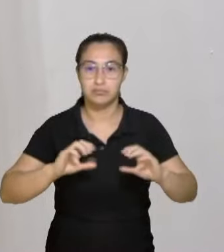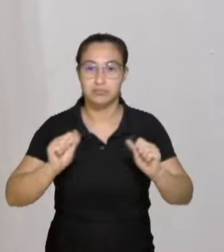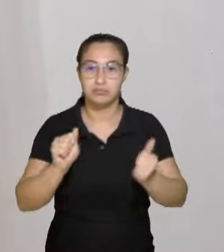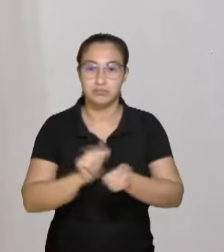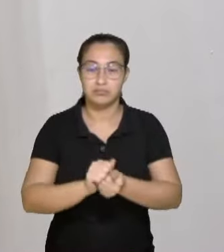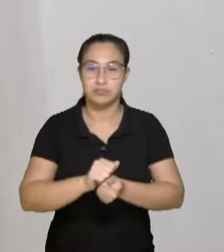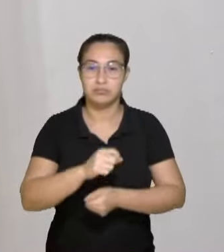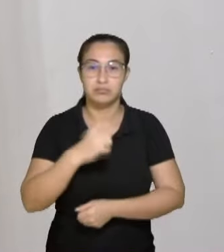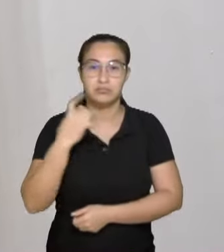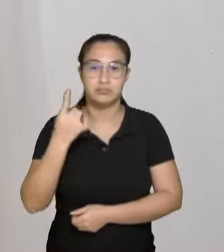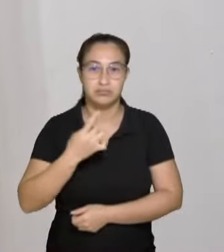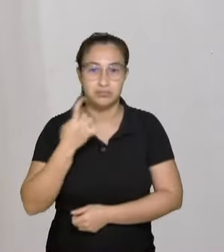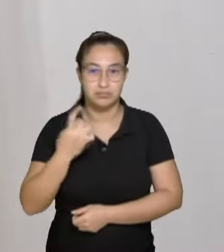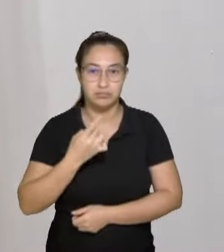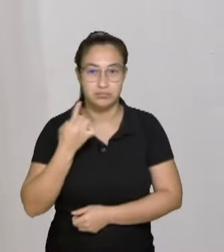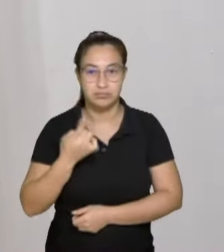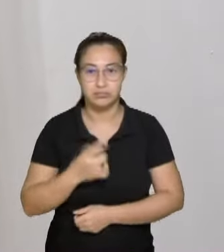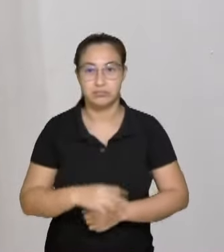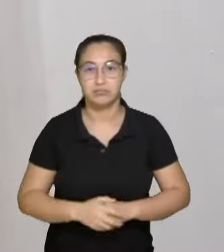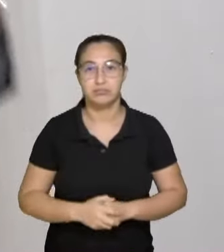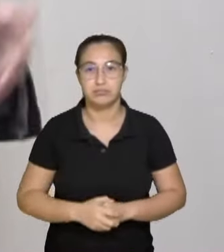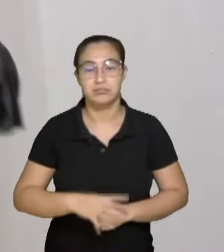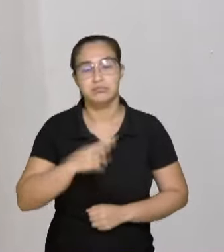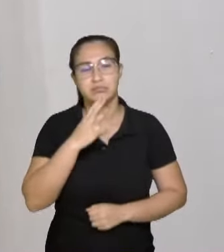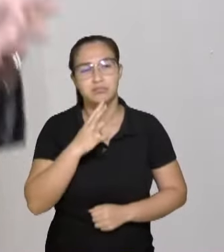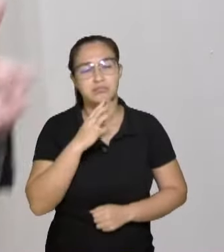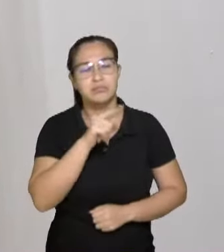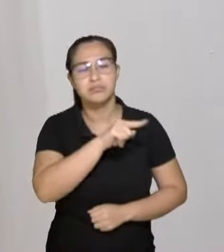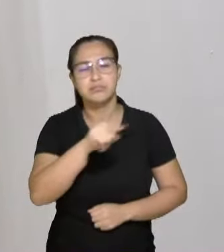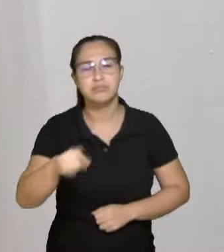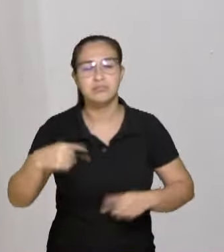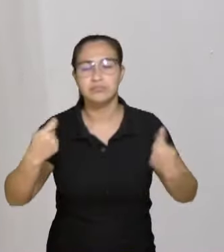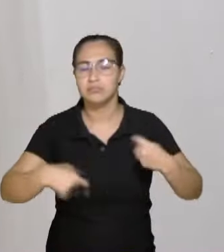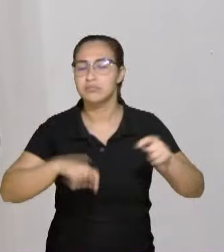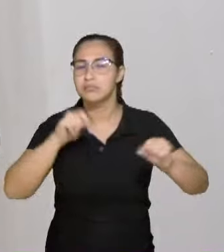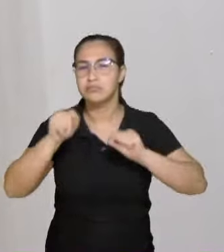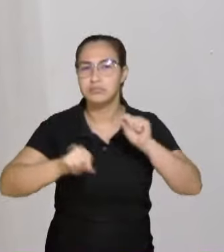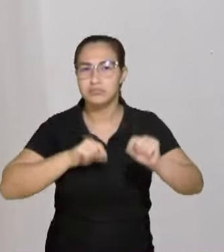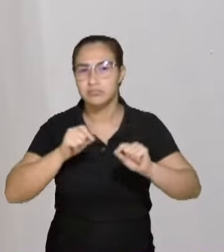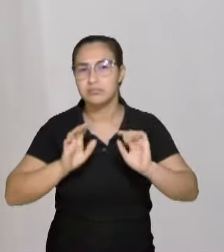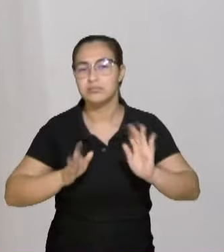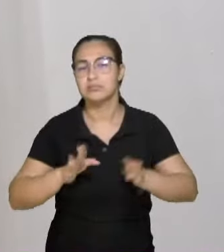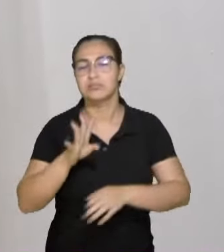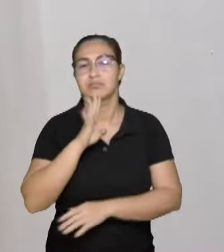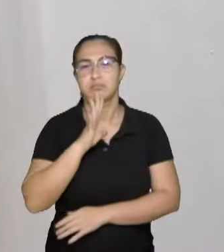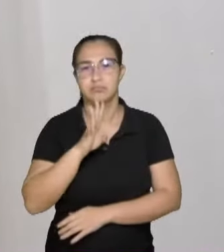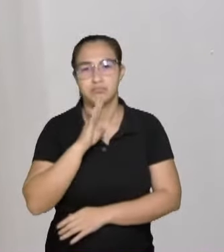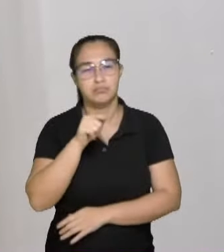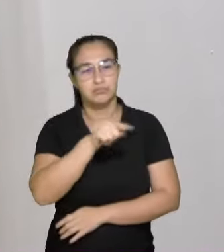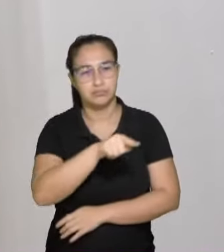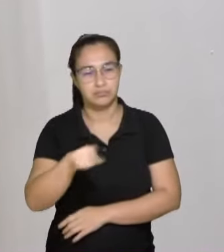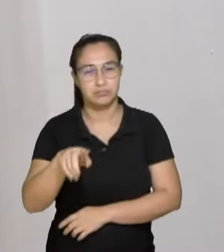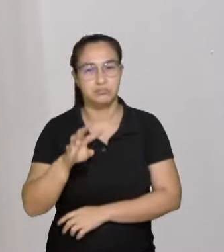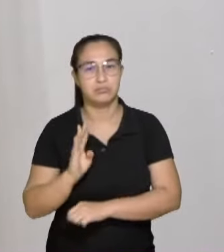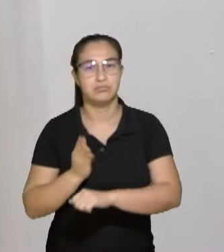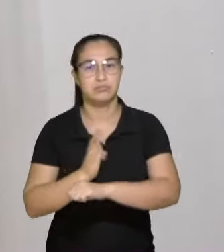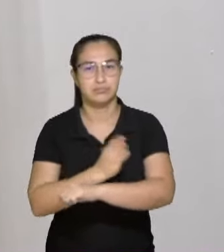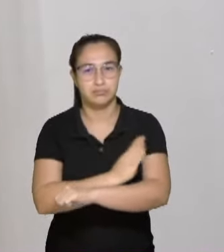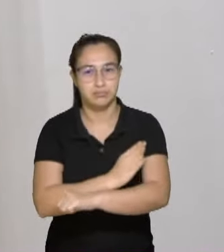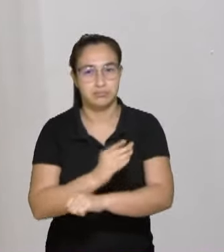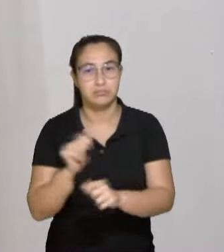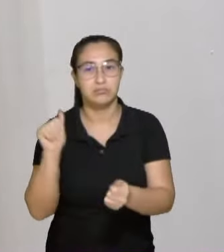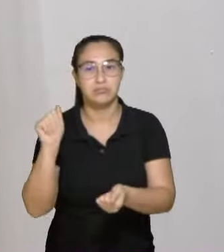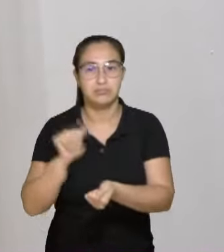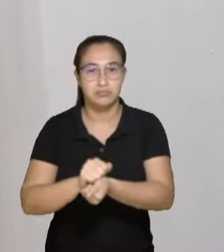para conhecer as necessidades, tendo em vista que nós já conhecemos, porque nós somos moradores de Tubarão, mas para que, juntamente com